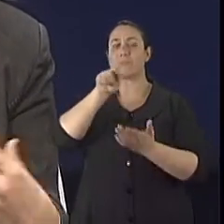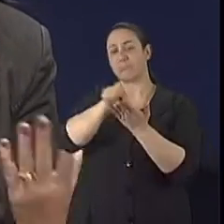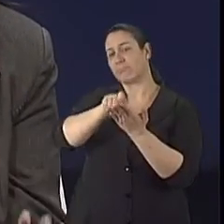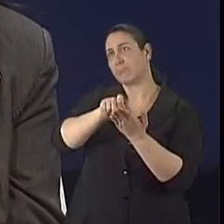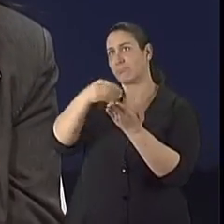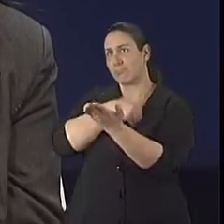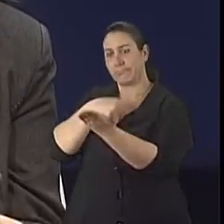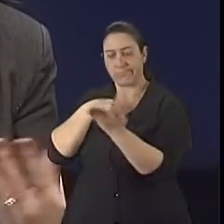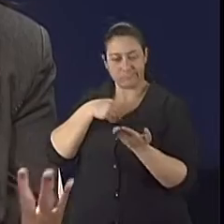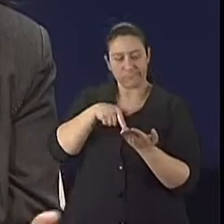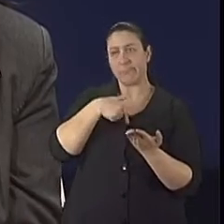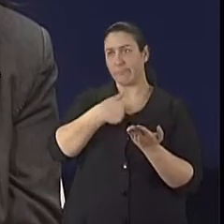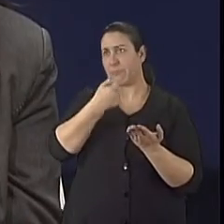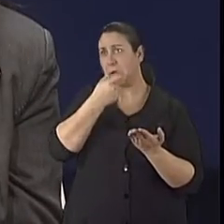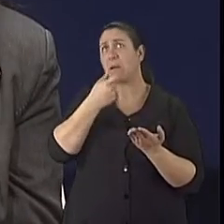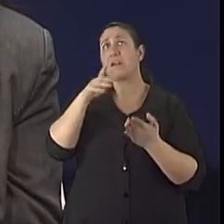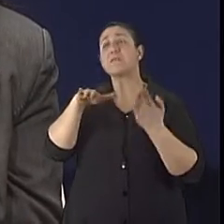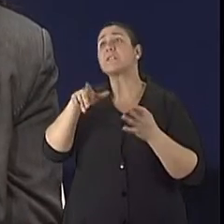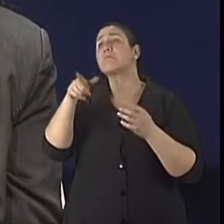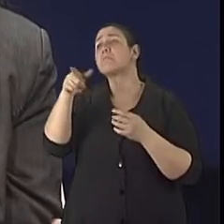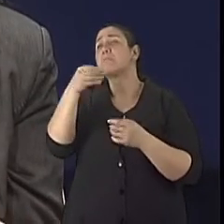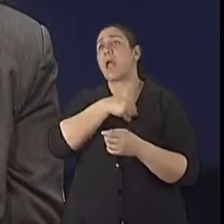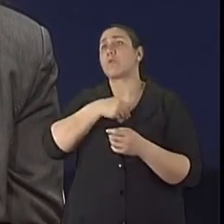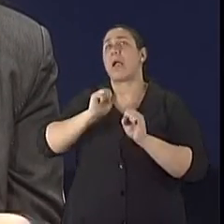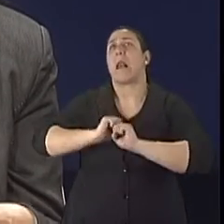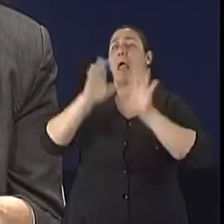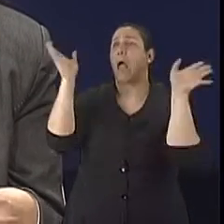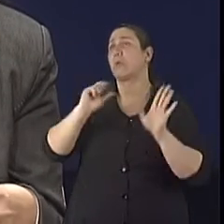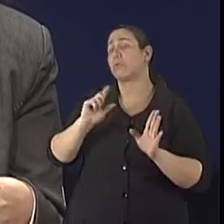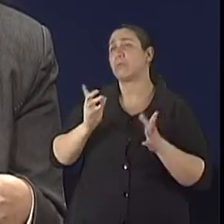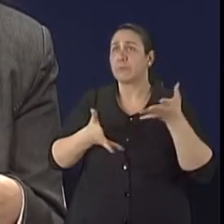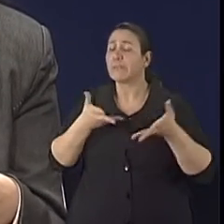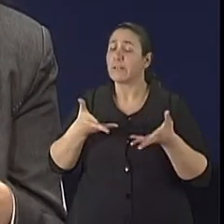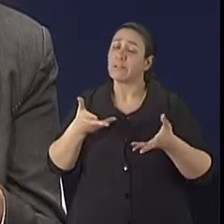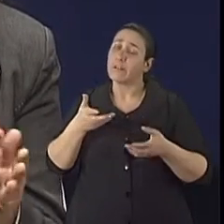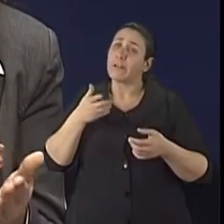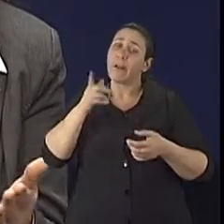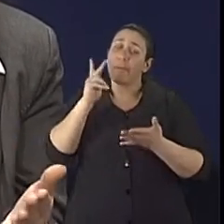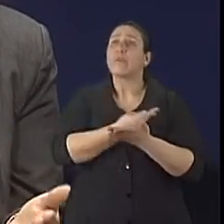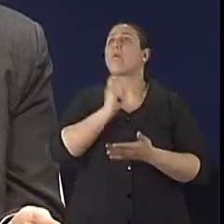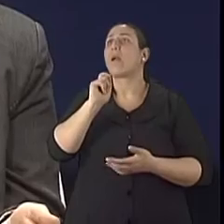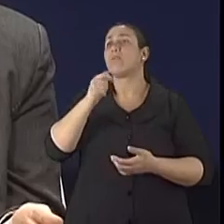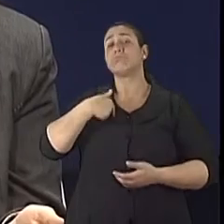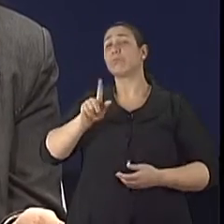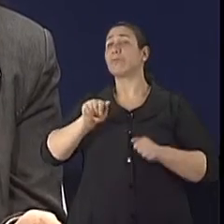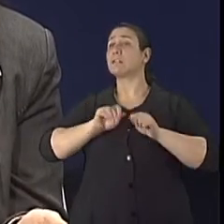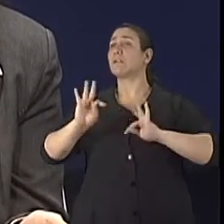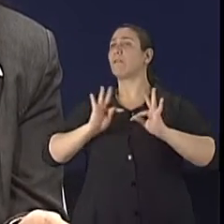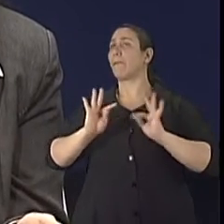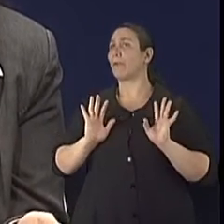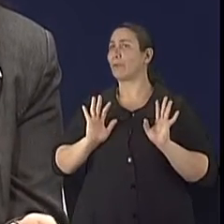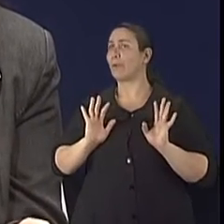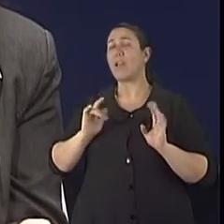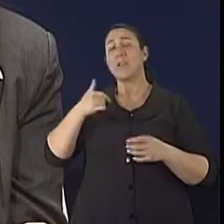por orientação que talvez não tenha sido muito clara, enfim. E isso leva, então, ao não tratamento da terapia